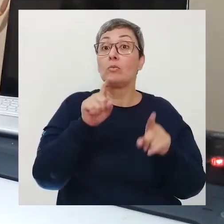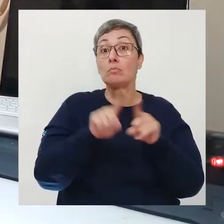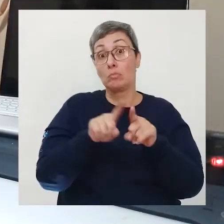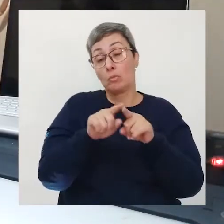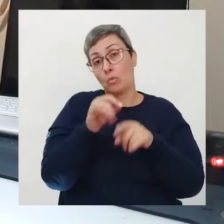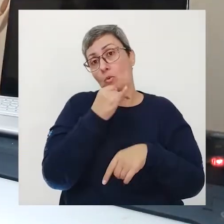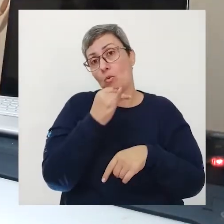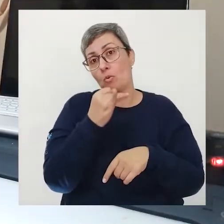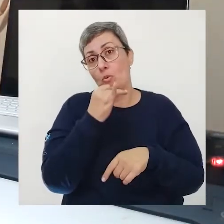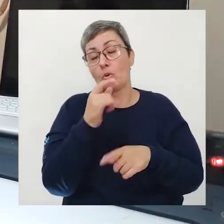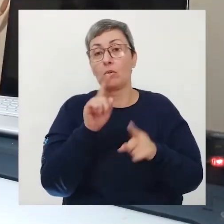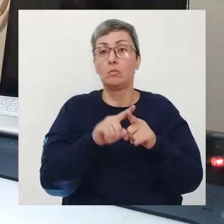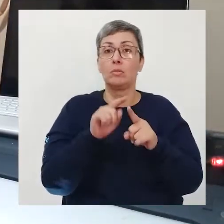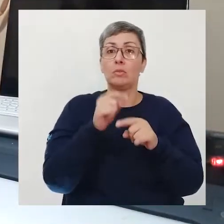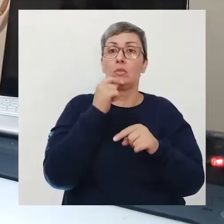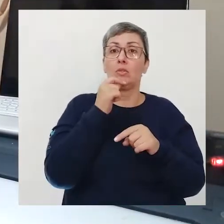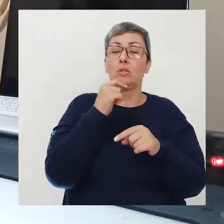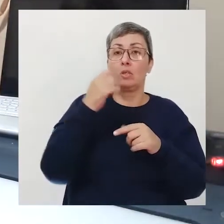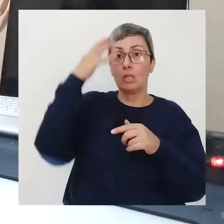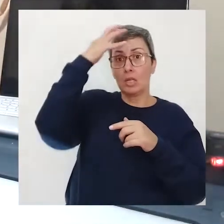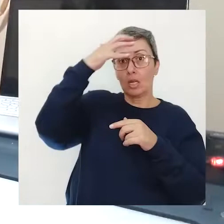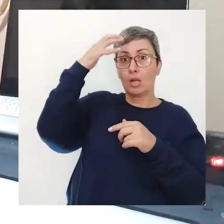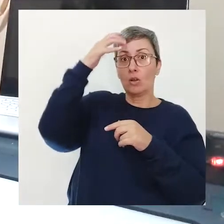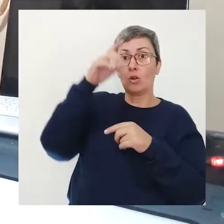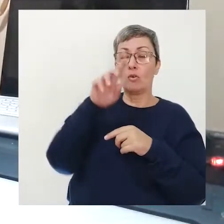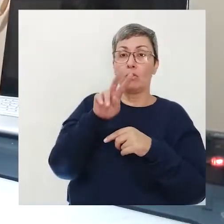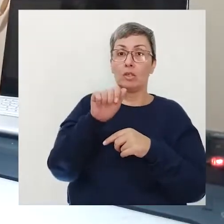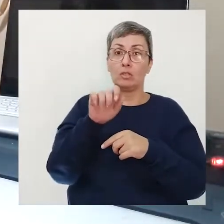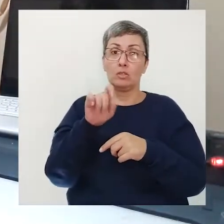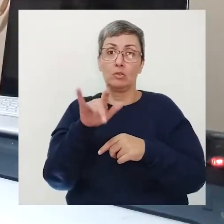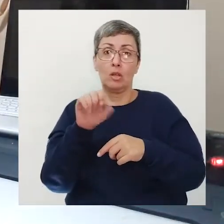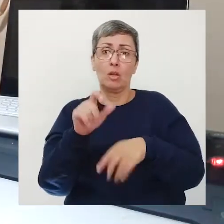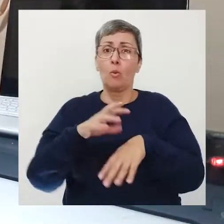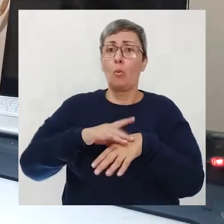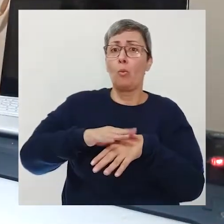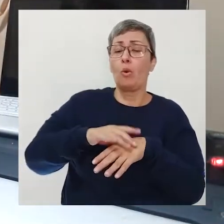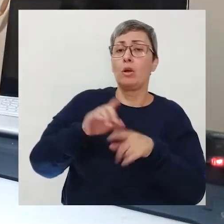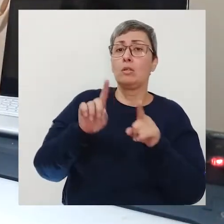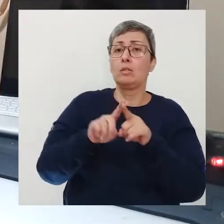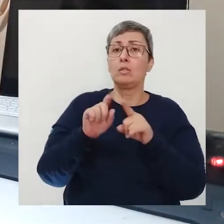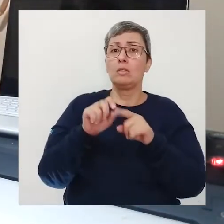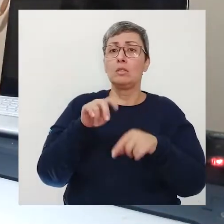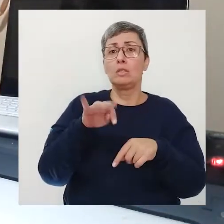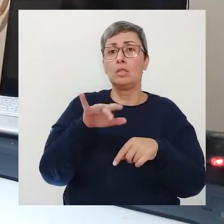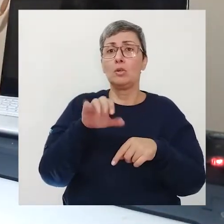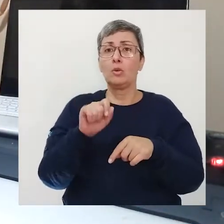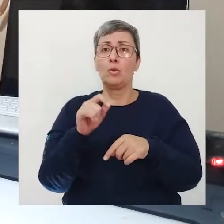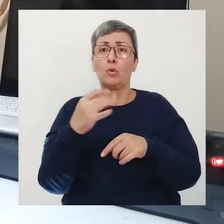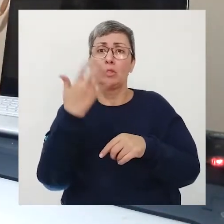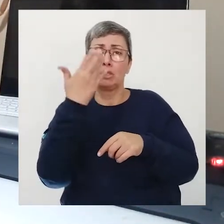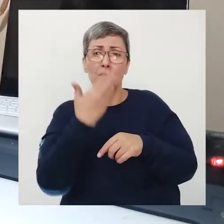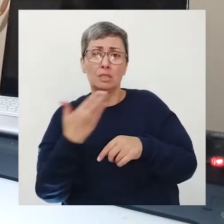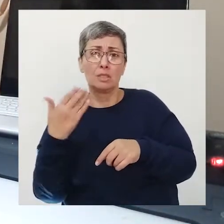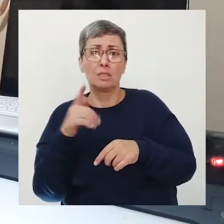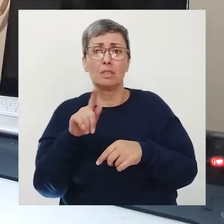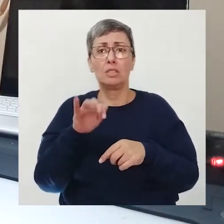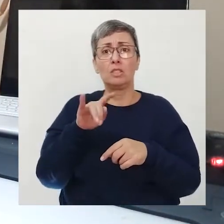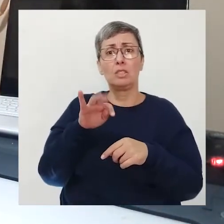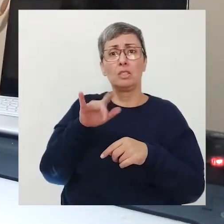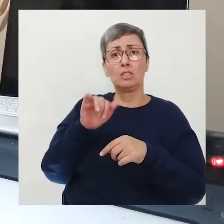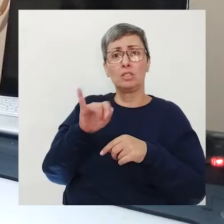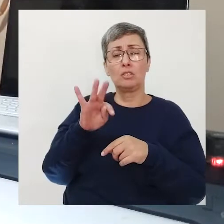cérebros treinados ou com maior reserva toleram mais agressões perceberam então é importante